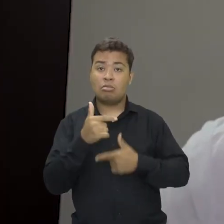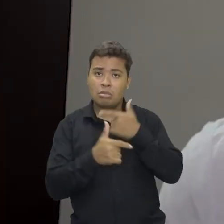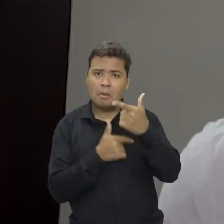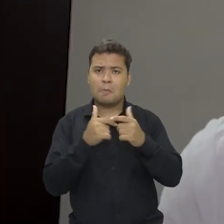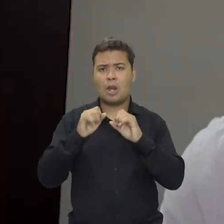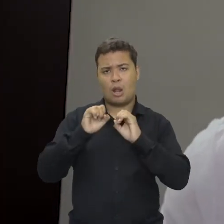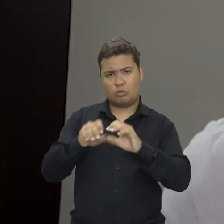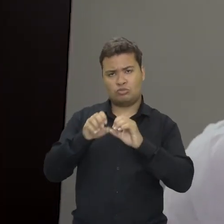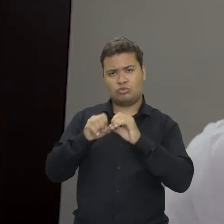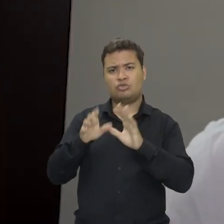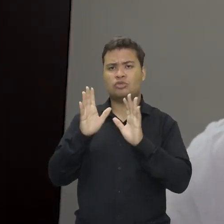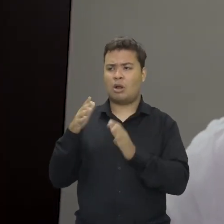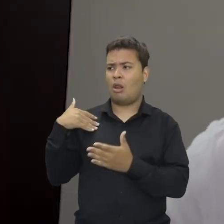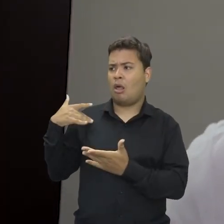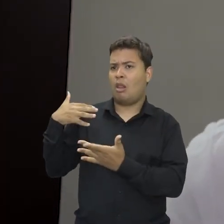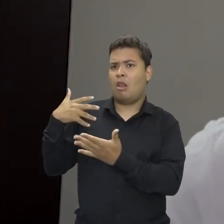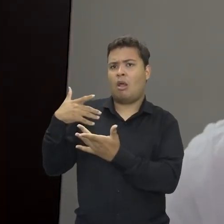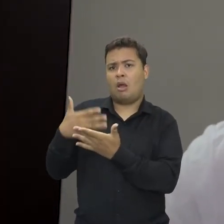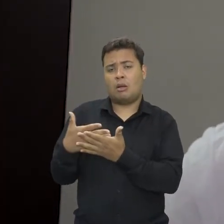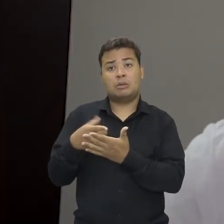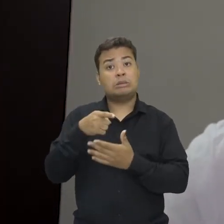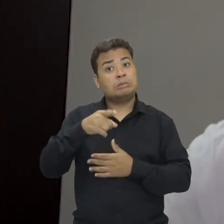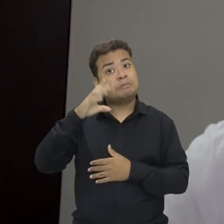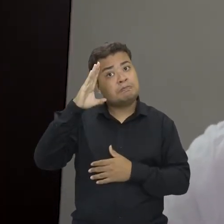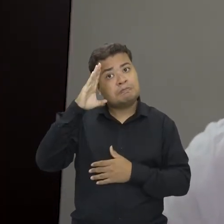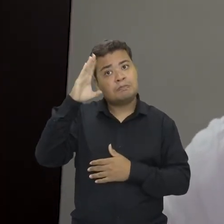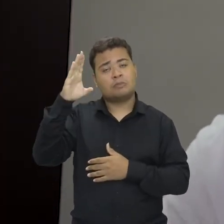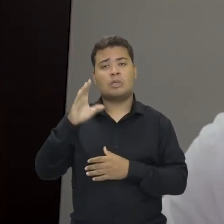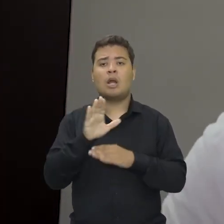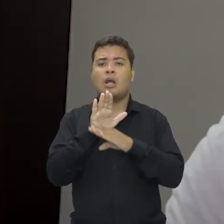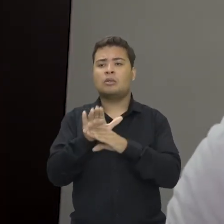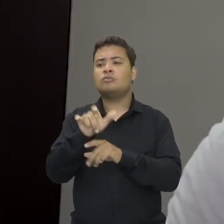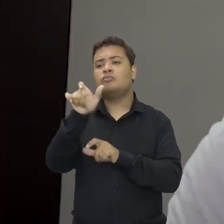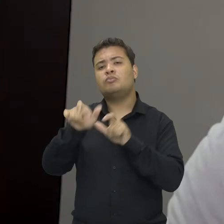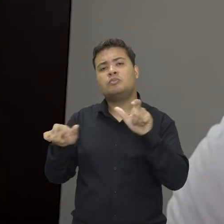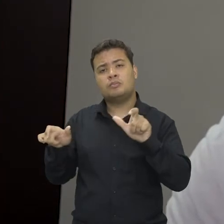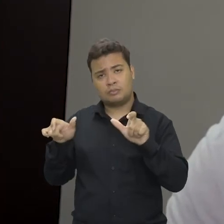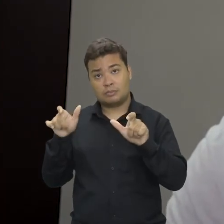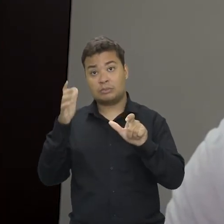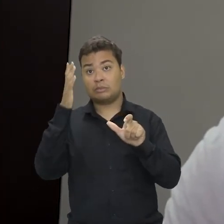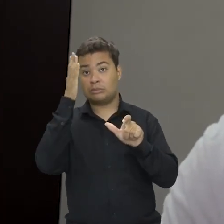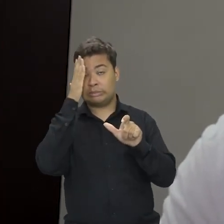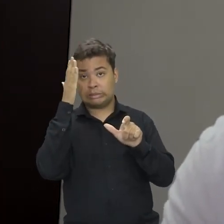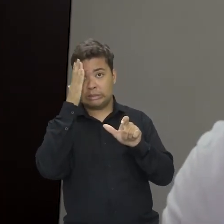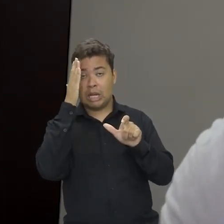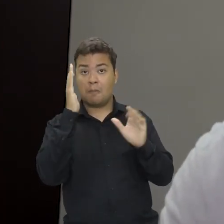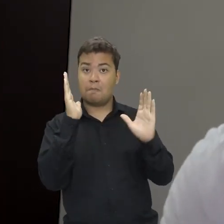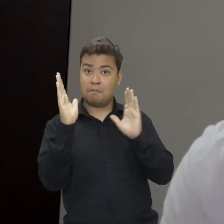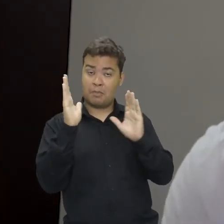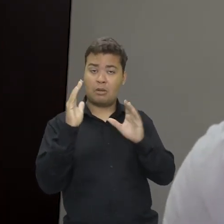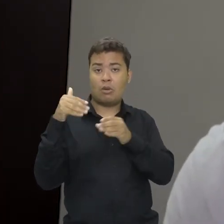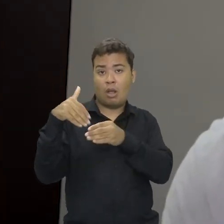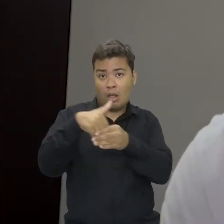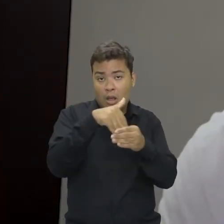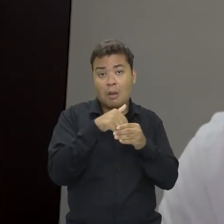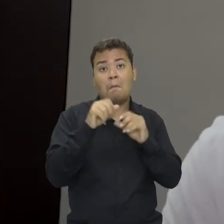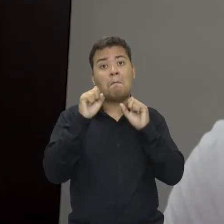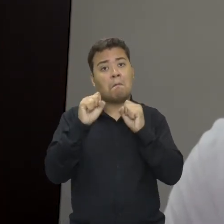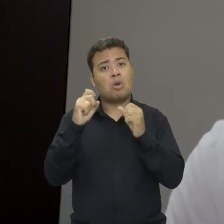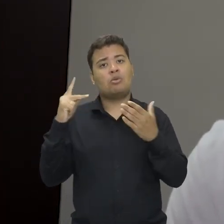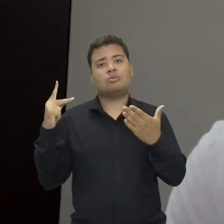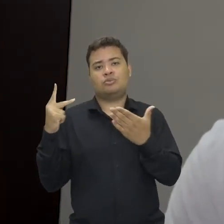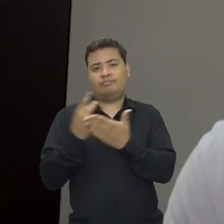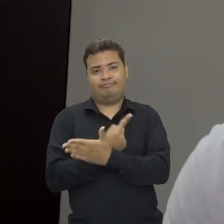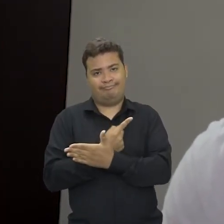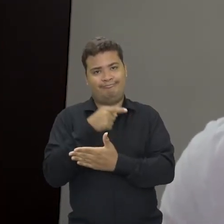trabalho educativo que eu tenho feito durante os anos foi essencial para que, durante as eleições, as pessoas tenham ideia, tenham noção de que esse